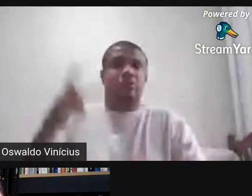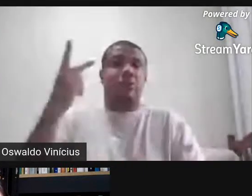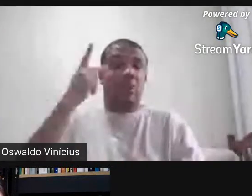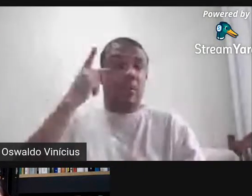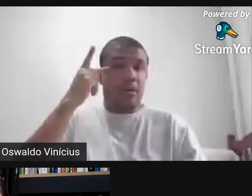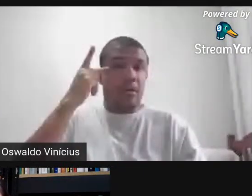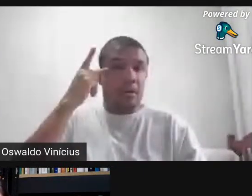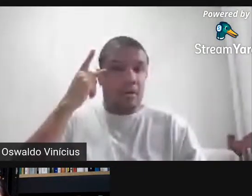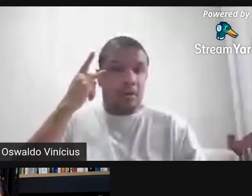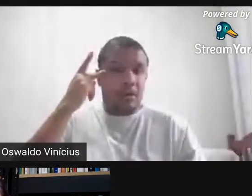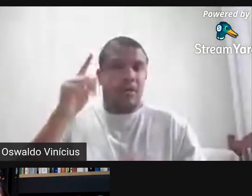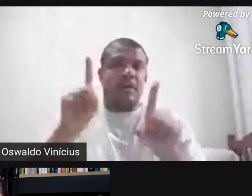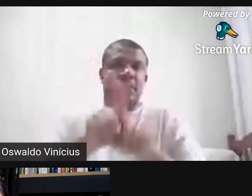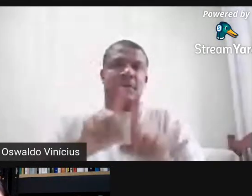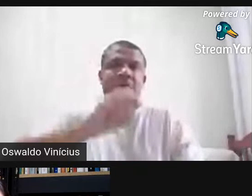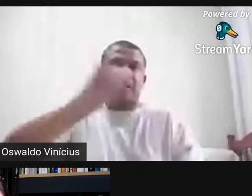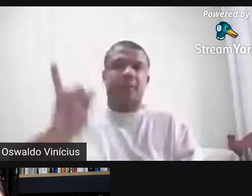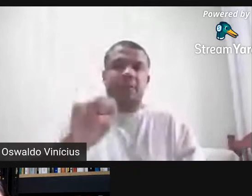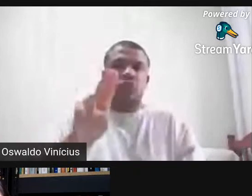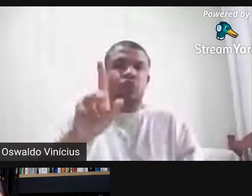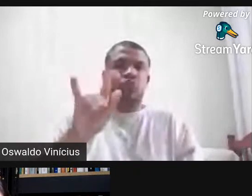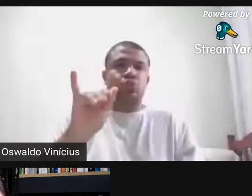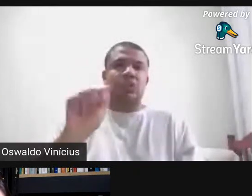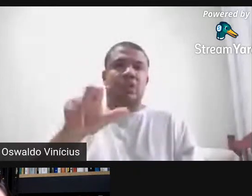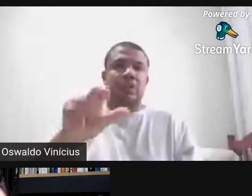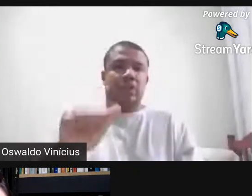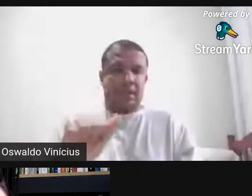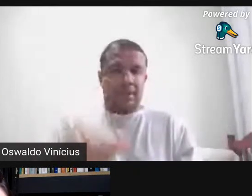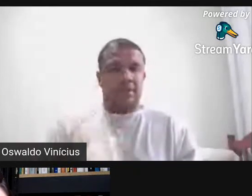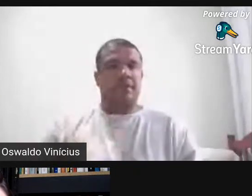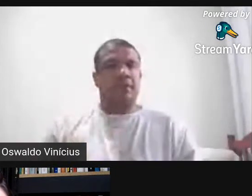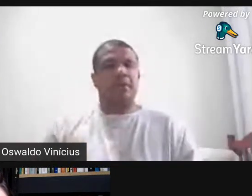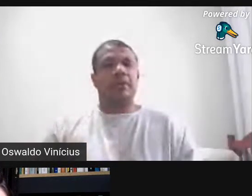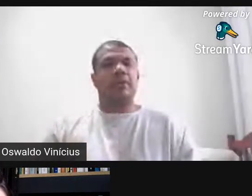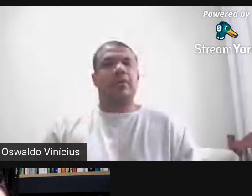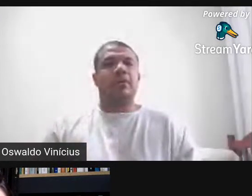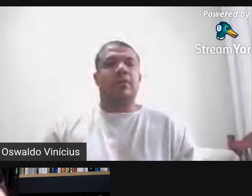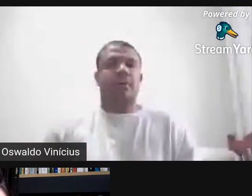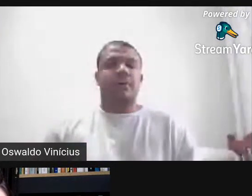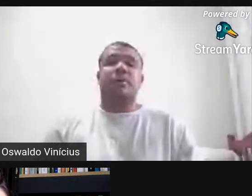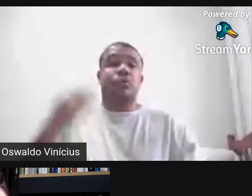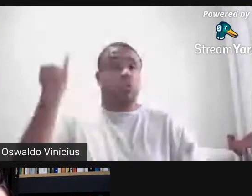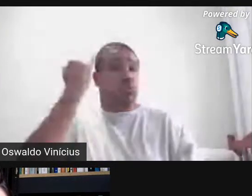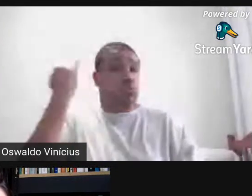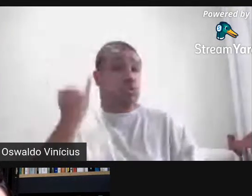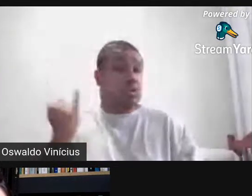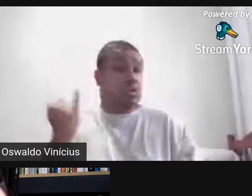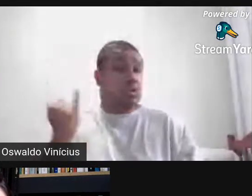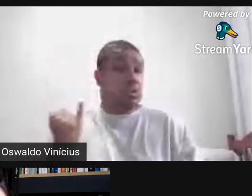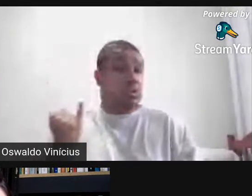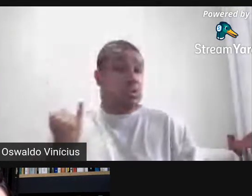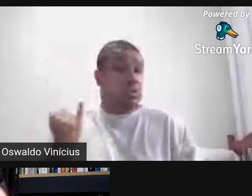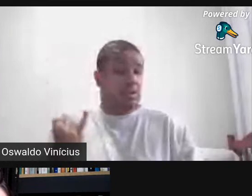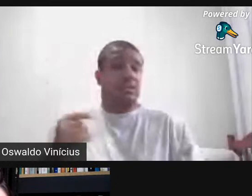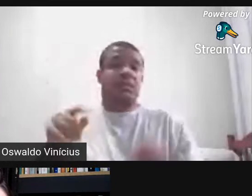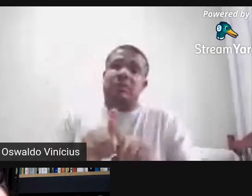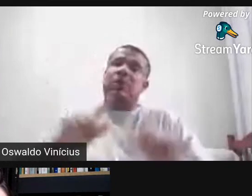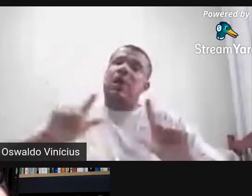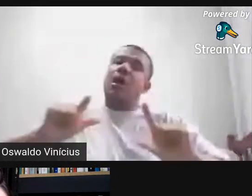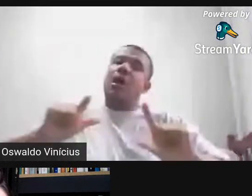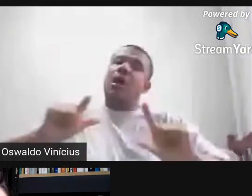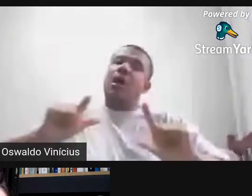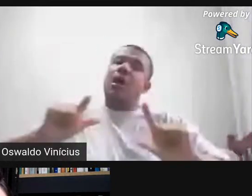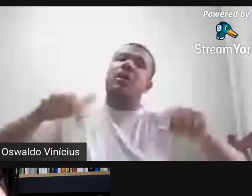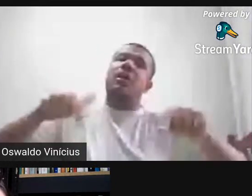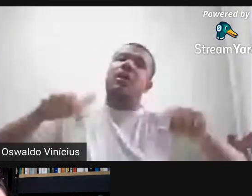e Juliana Borges, né, de Moraes, e com uma atuação bem ativa das alunas Estela e